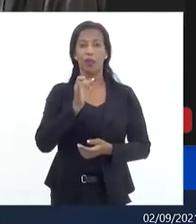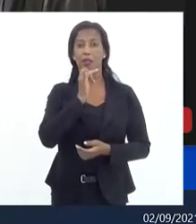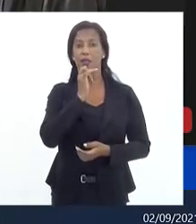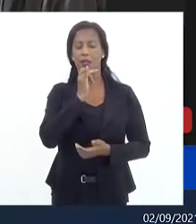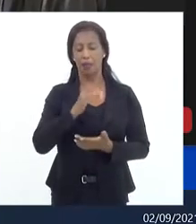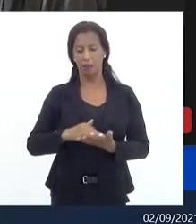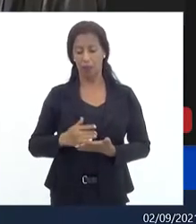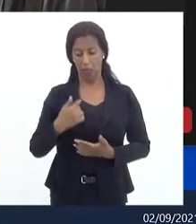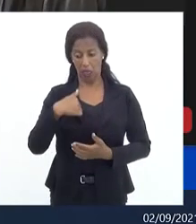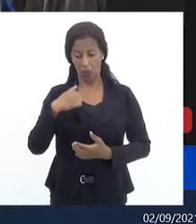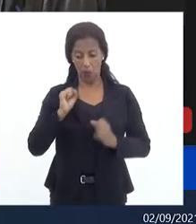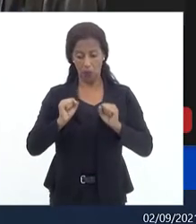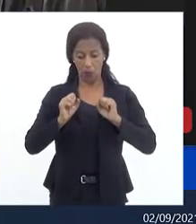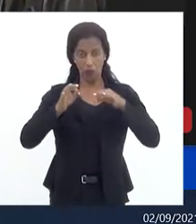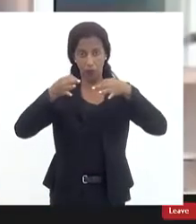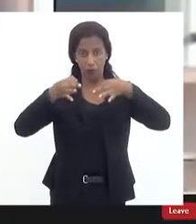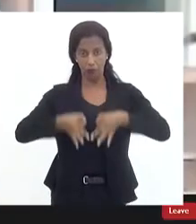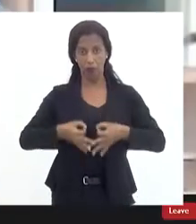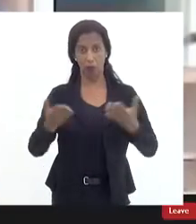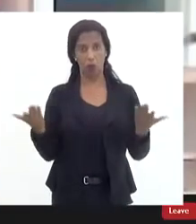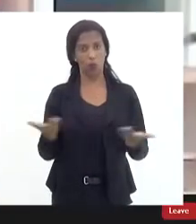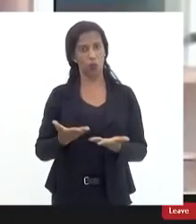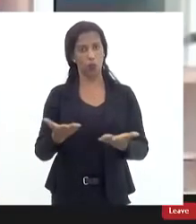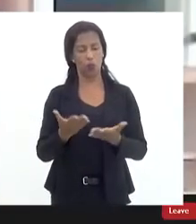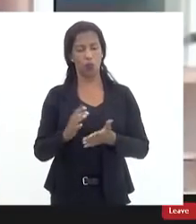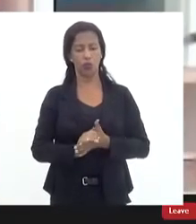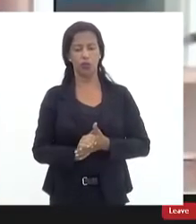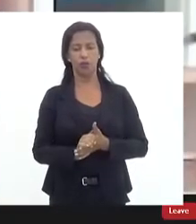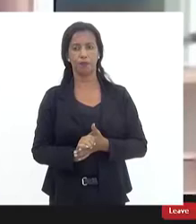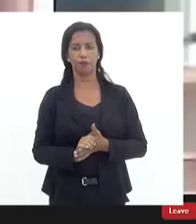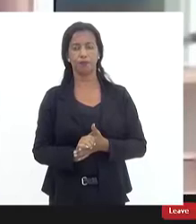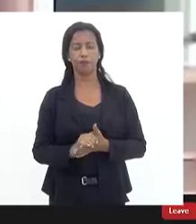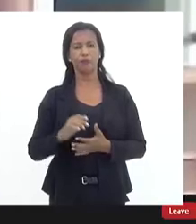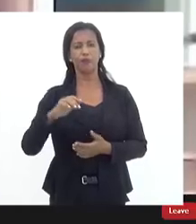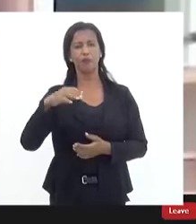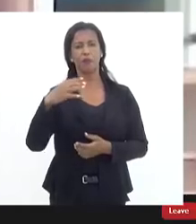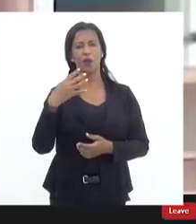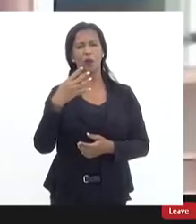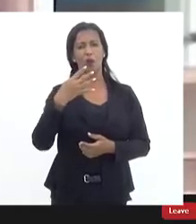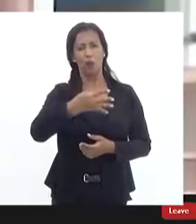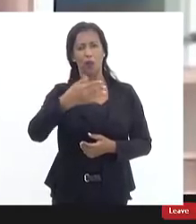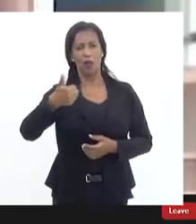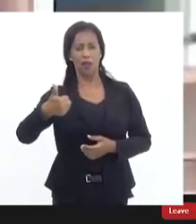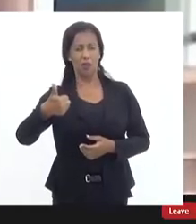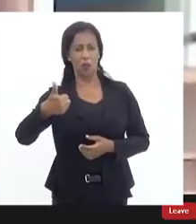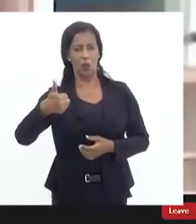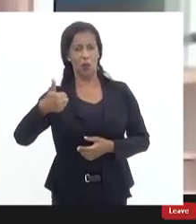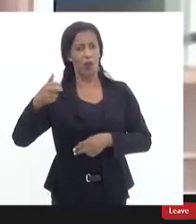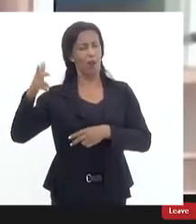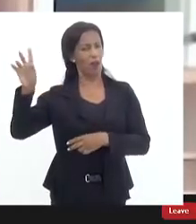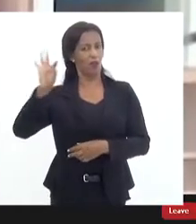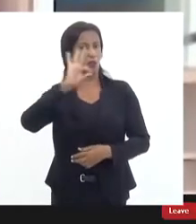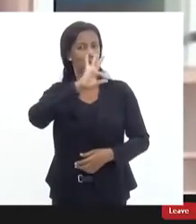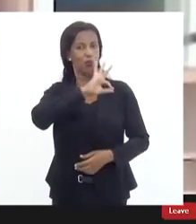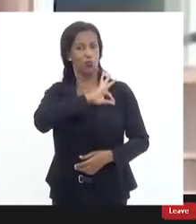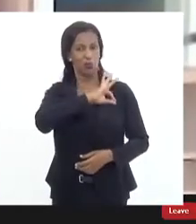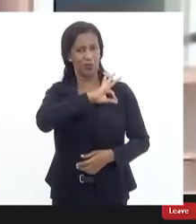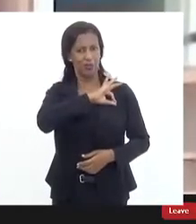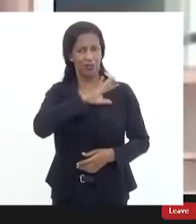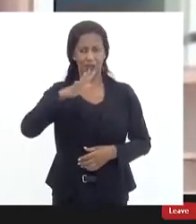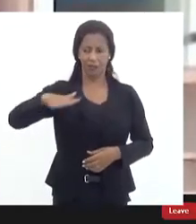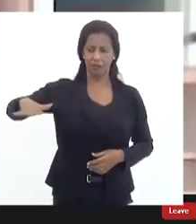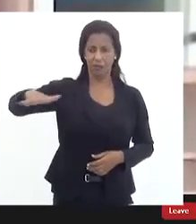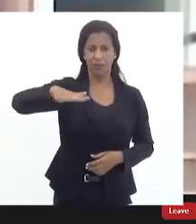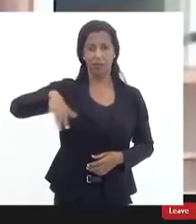eu posso afirmar para a senhora hoje que na área do 41º batalhão ou do 7º batalhão há um alto índice